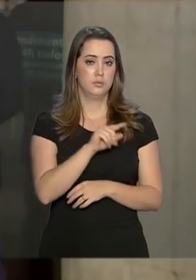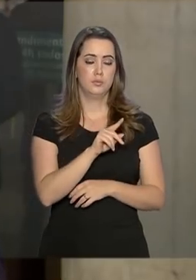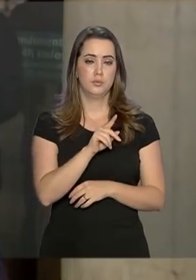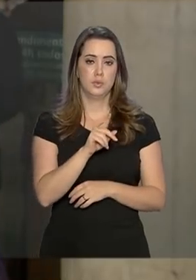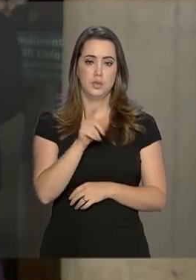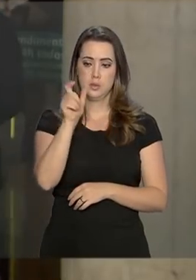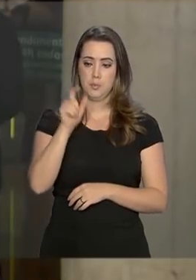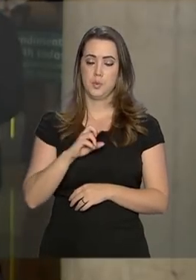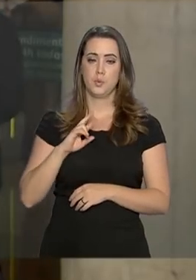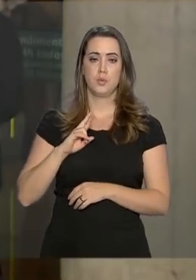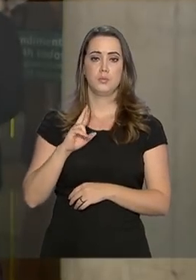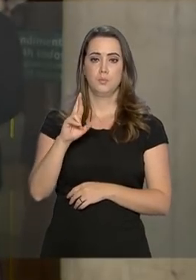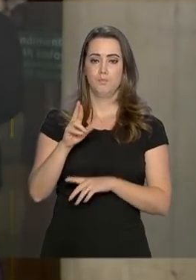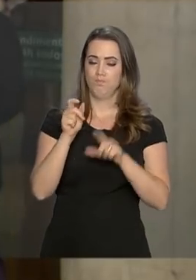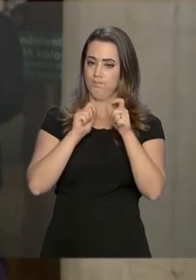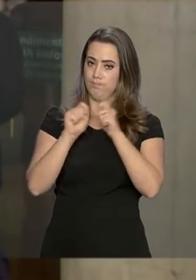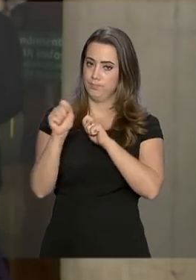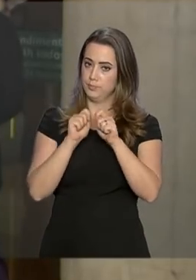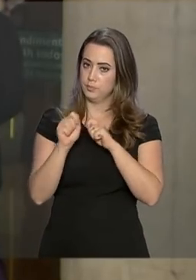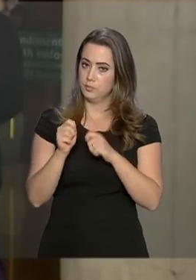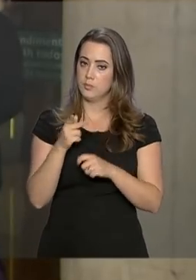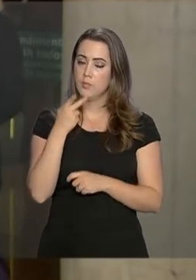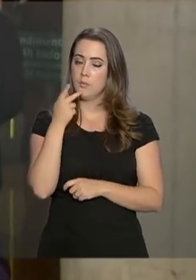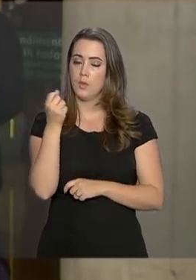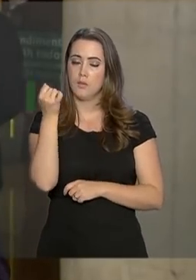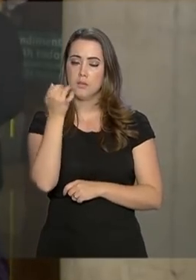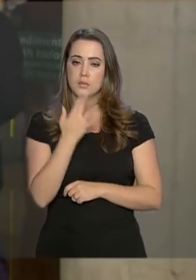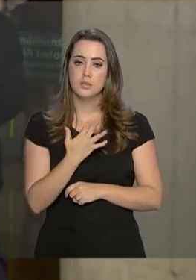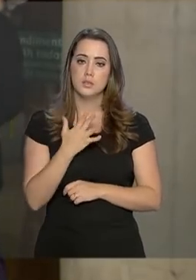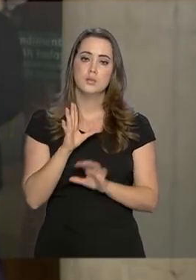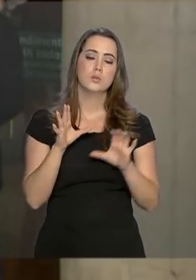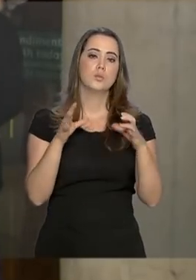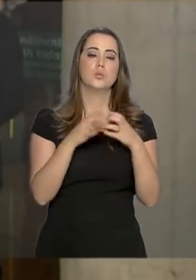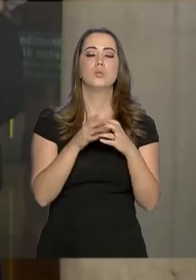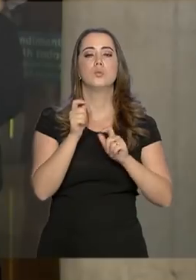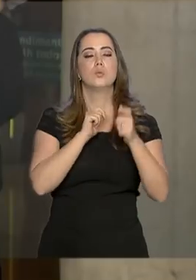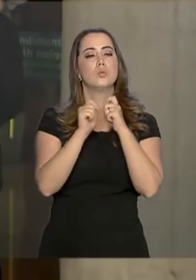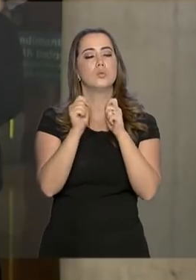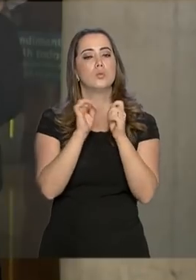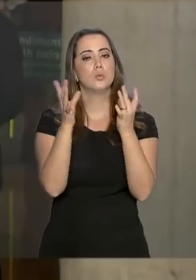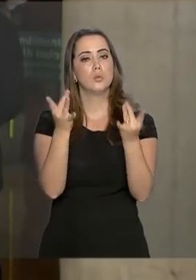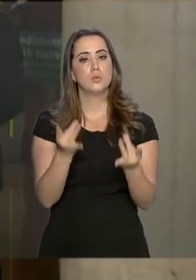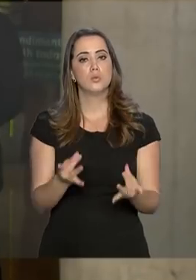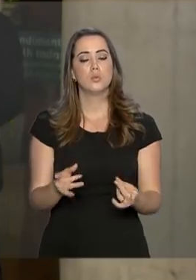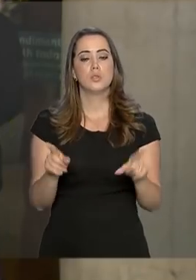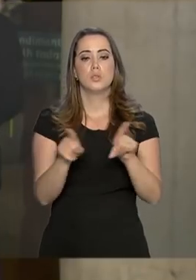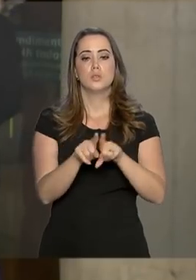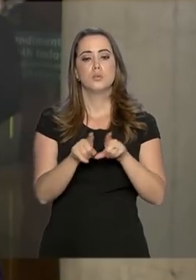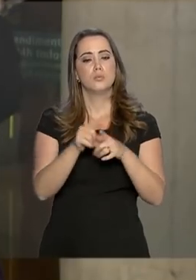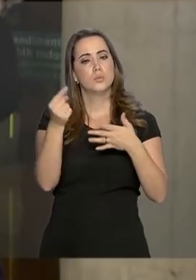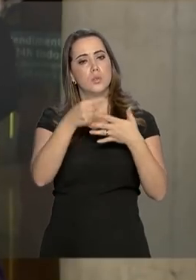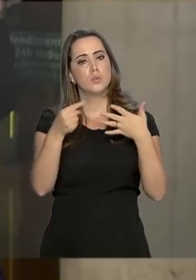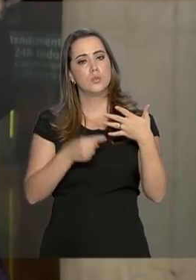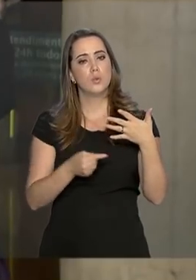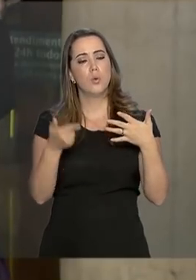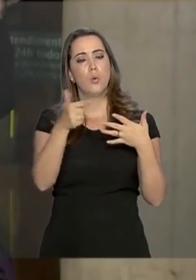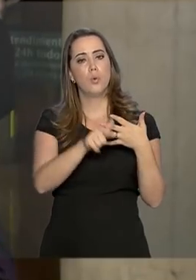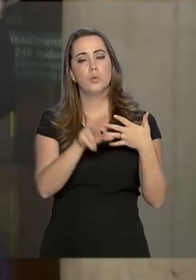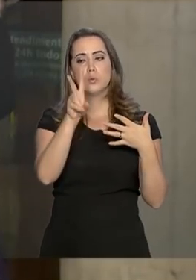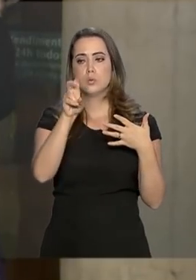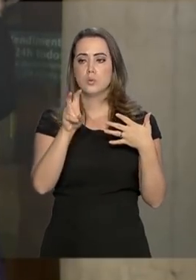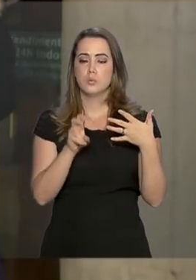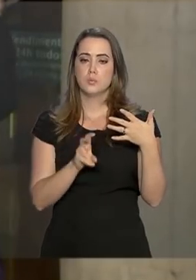porta-voz da presidência da república, Otávio Rego Barros Falou com os jornalistas e detalhou também alguns outros assuntos